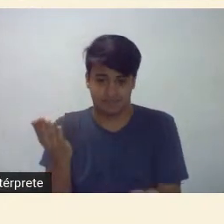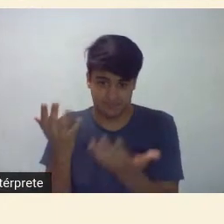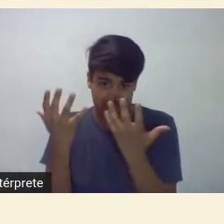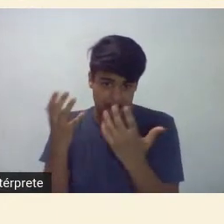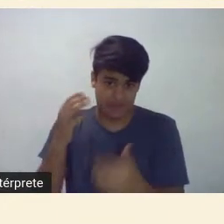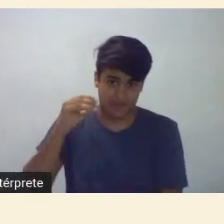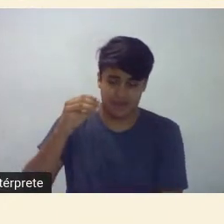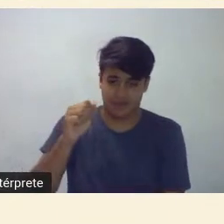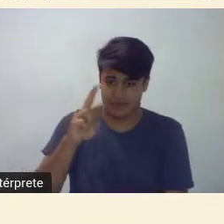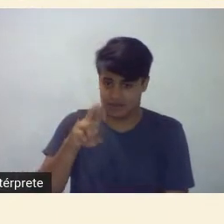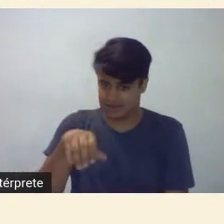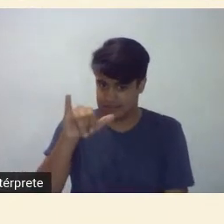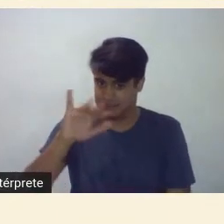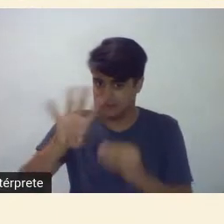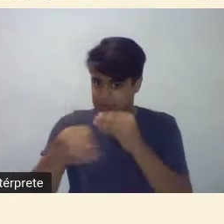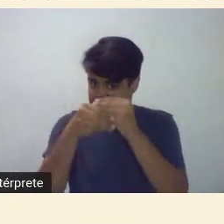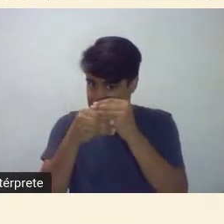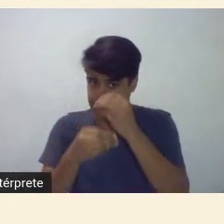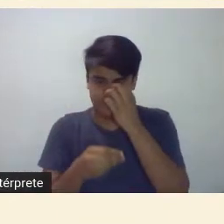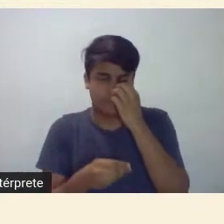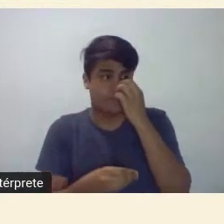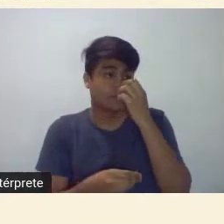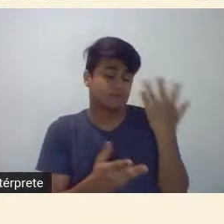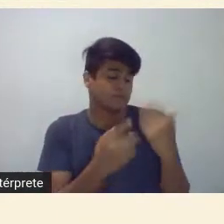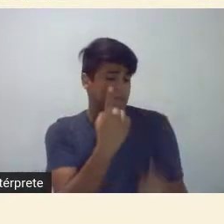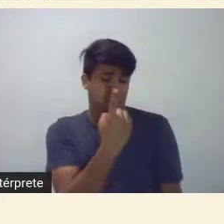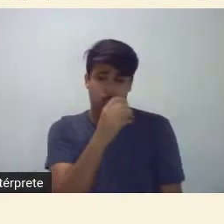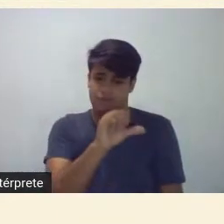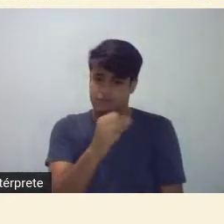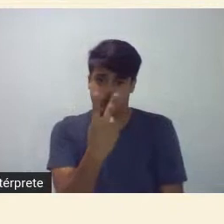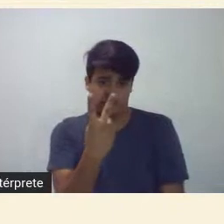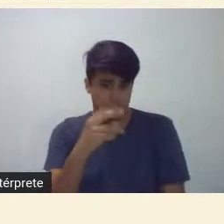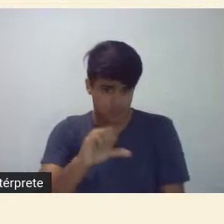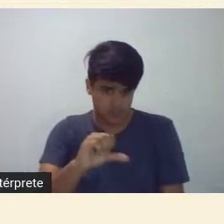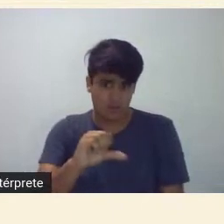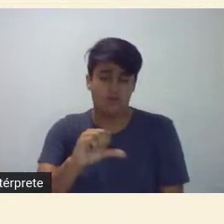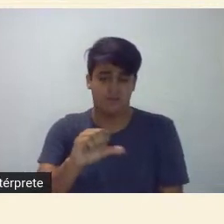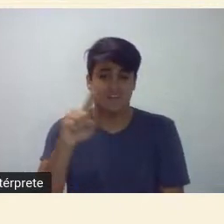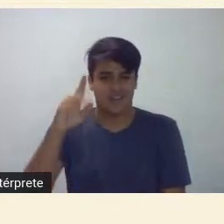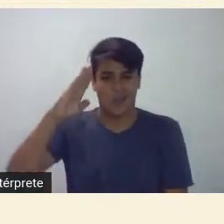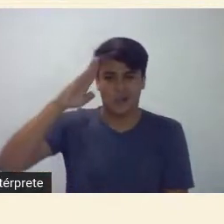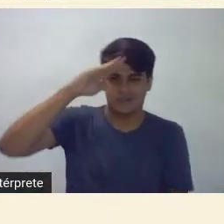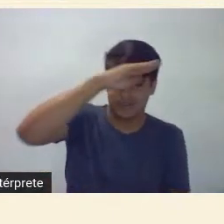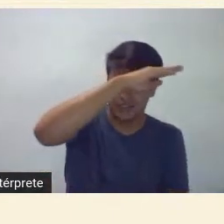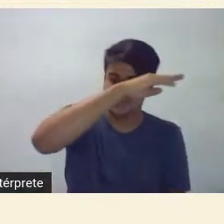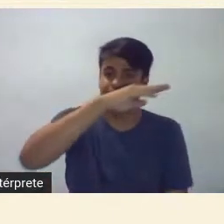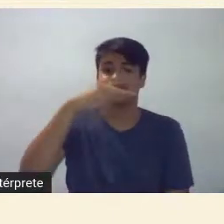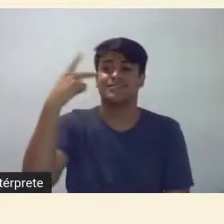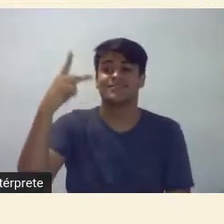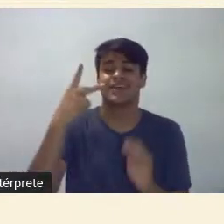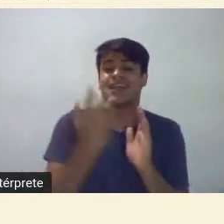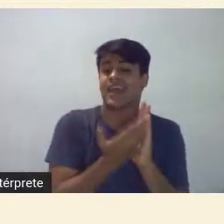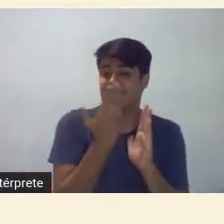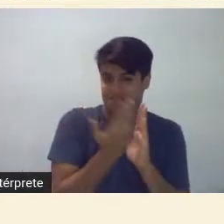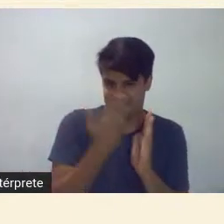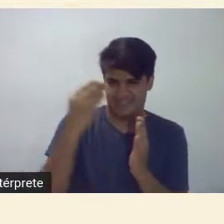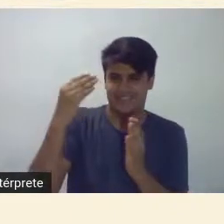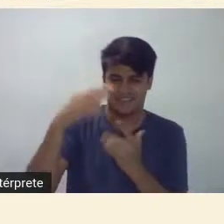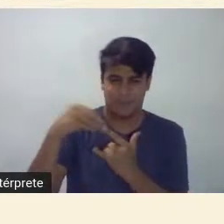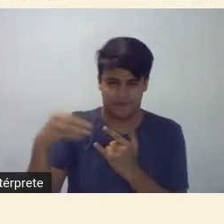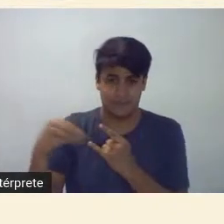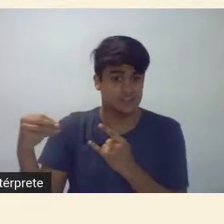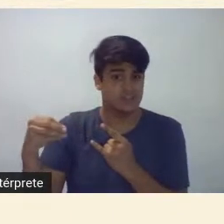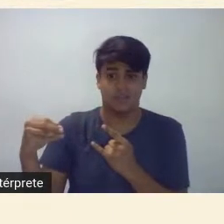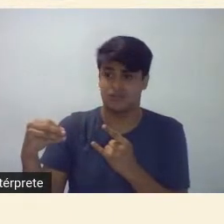tem alguma informação eu posso dizer que em 1929 Oswald de Andrade na sua revista de antropofagia ele rompe com muita